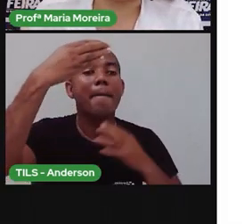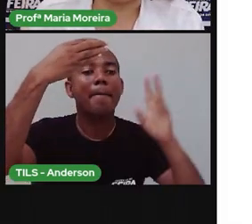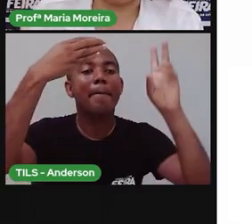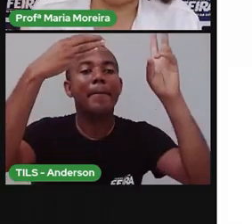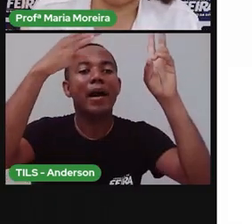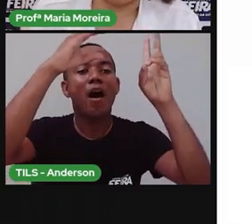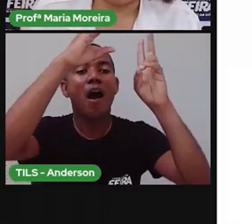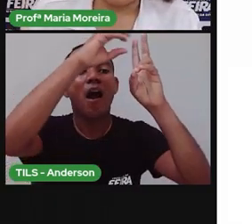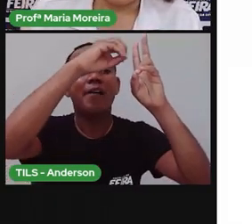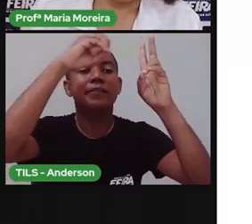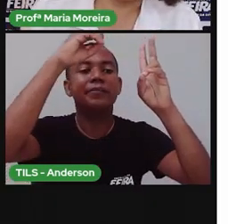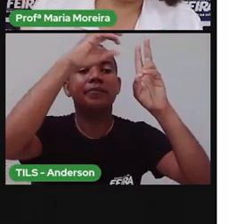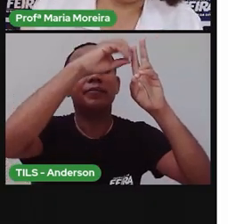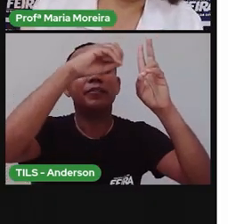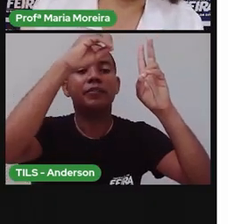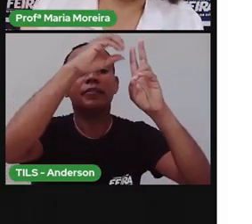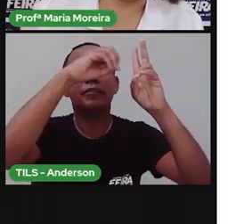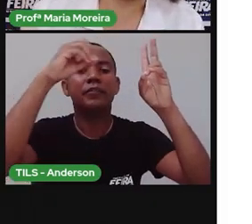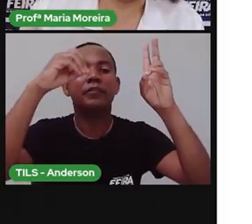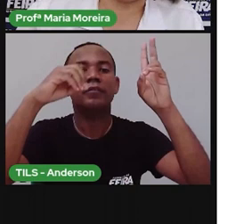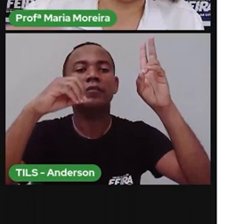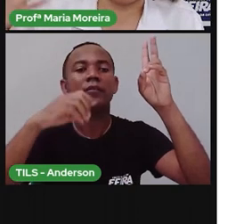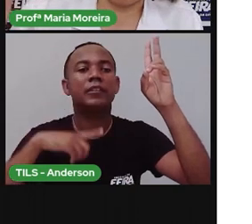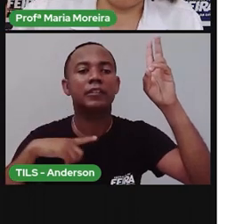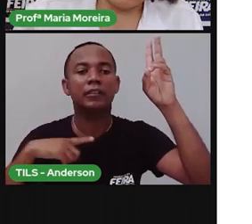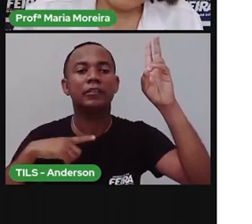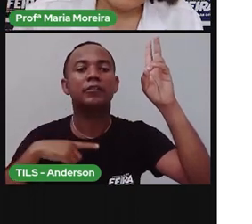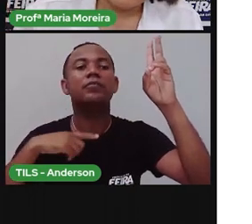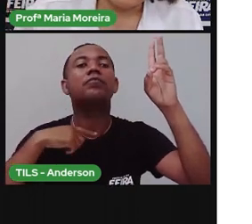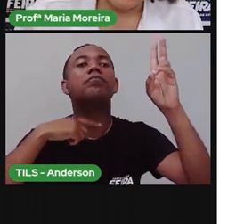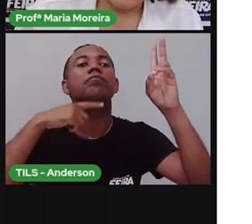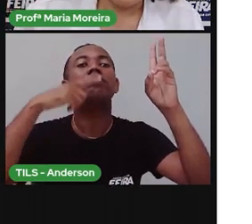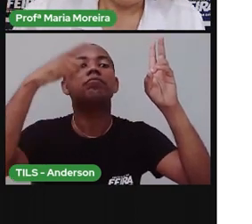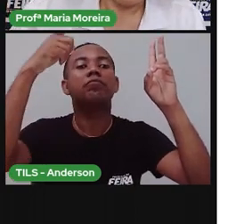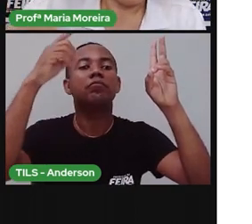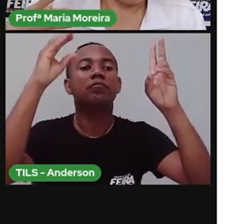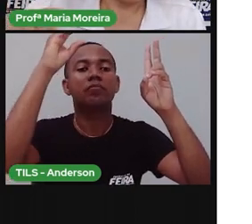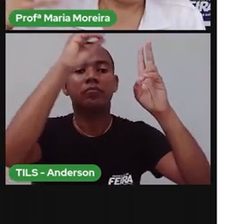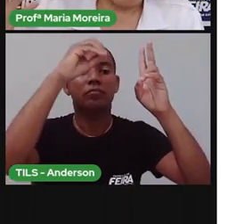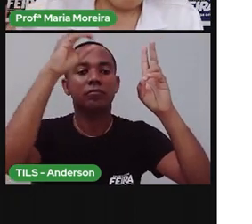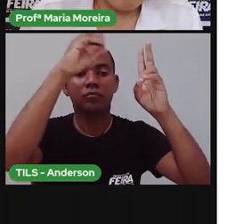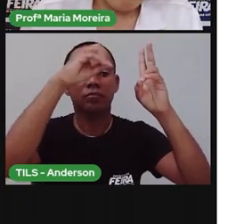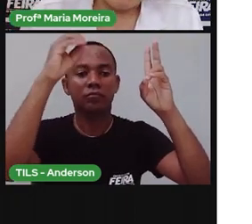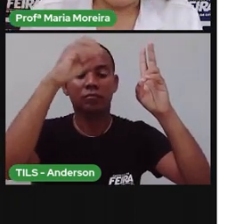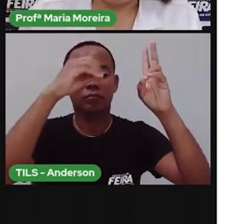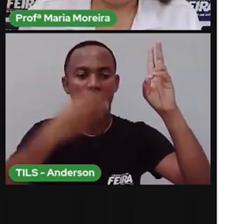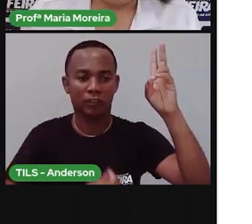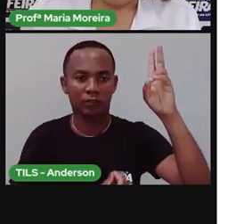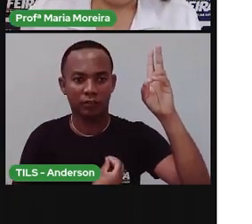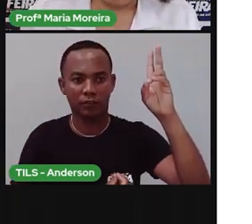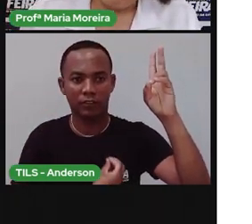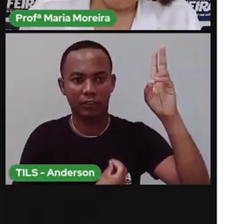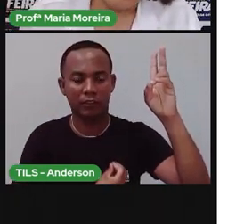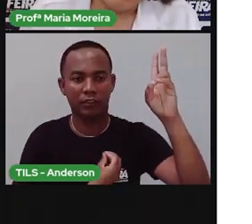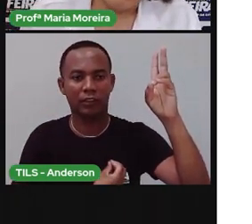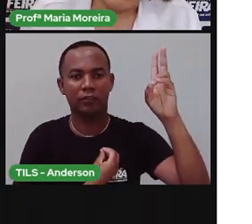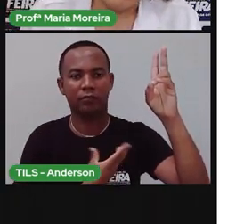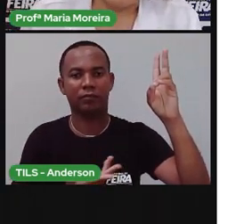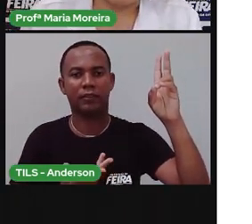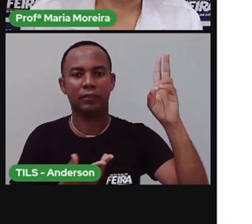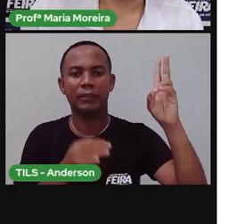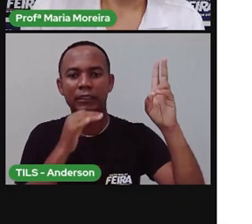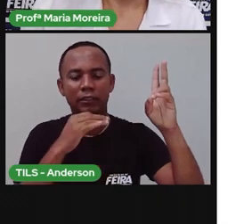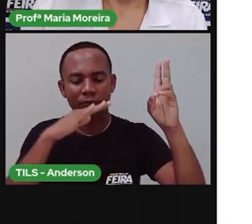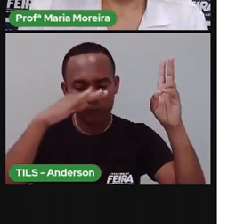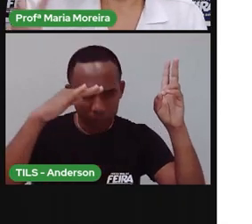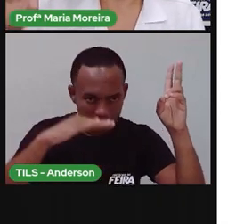conseguirem se alimentar. E as girafas que tinham pescoços maiores, né? Elas sobreviviam. As que não tinham, acabavam morrendo. O